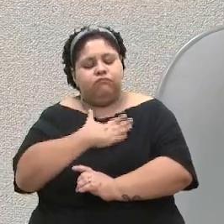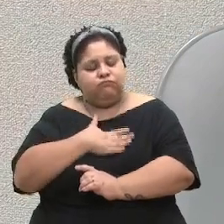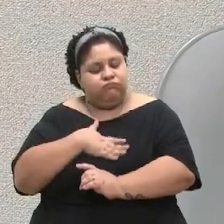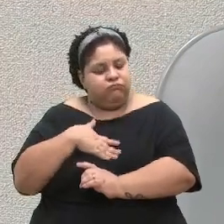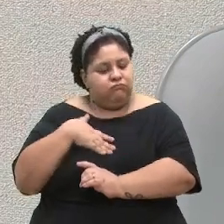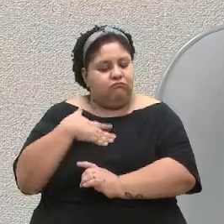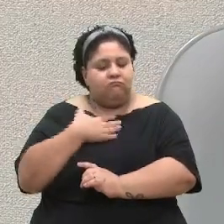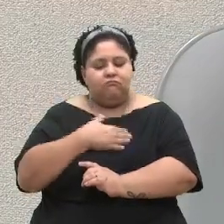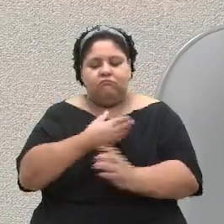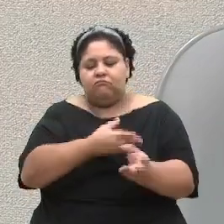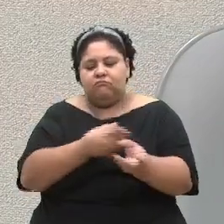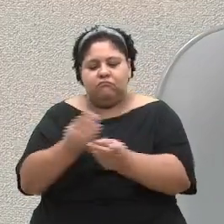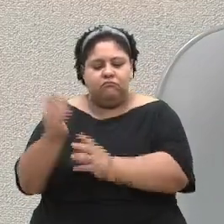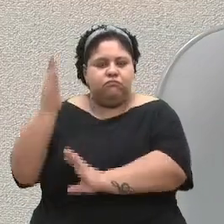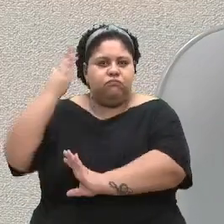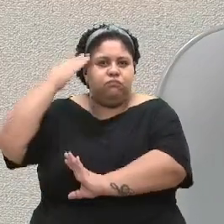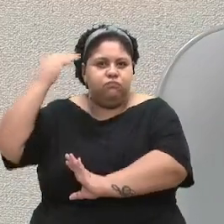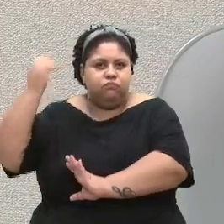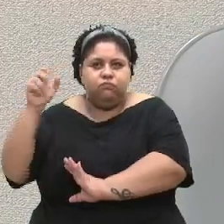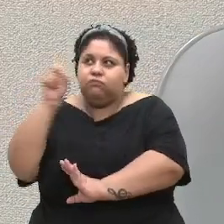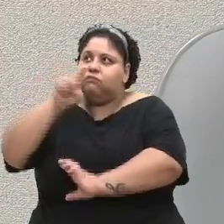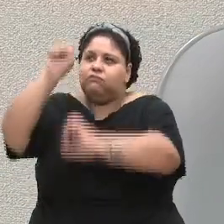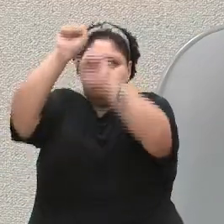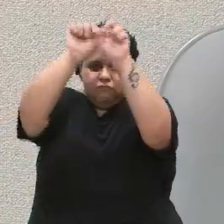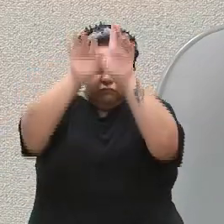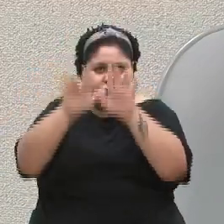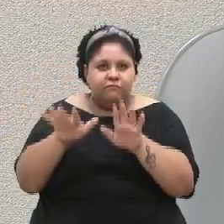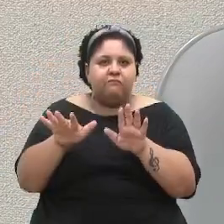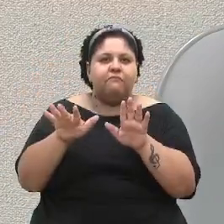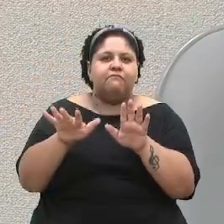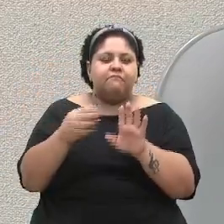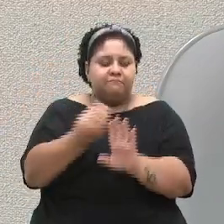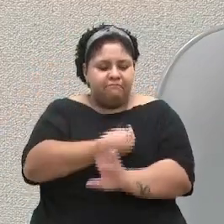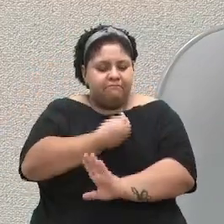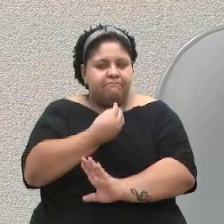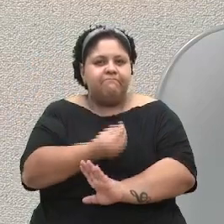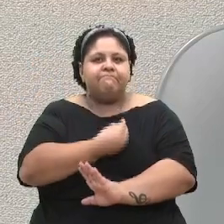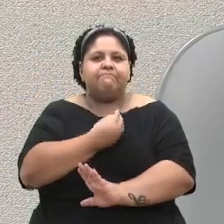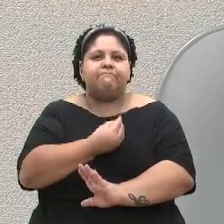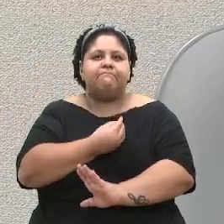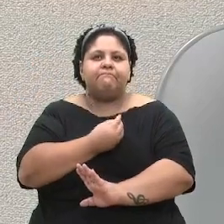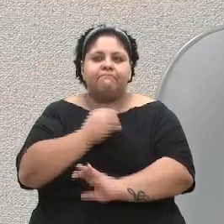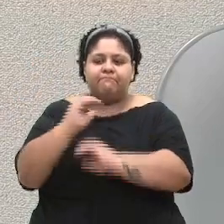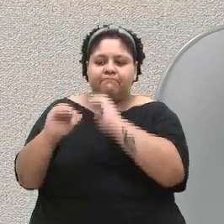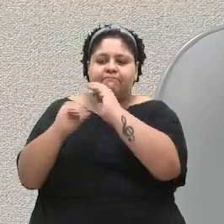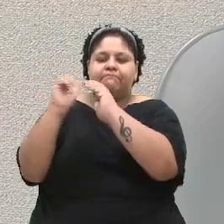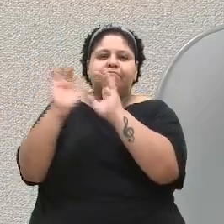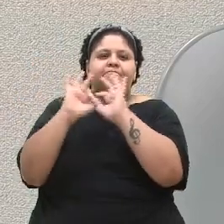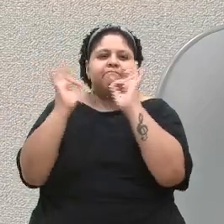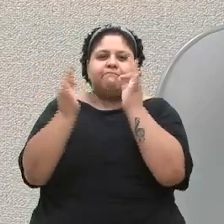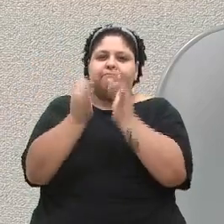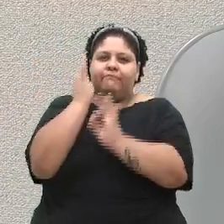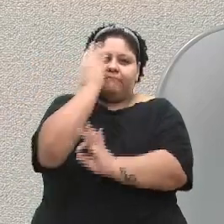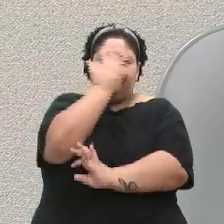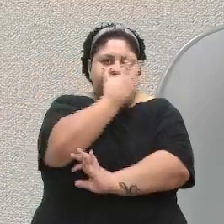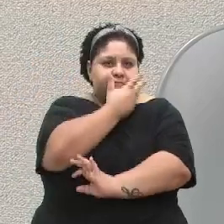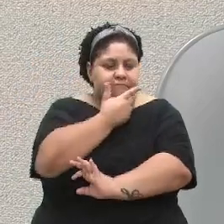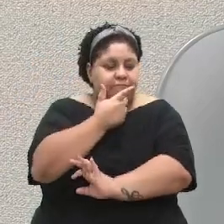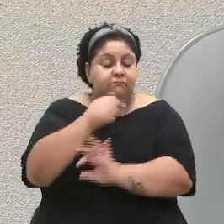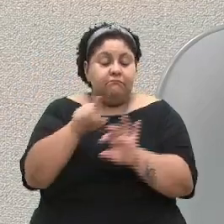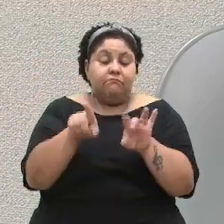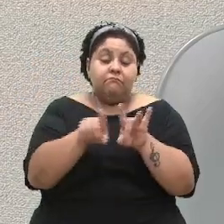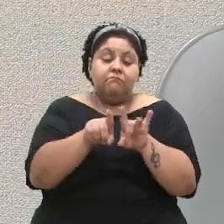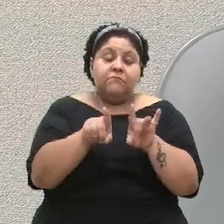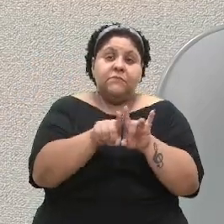muito sucesso, que Deus abençoe muito a vida deles, que eles construam uma família linda, inclusive